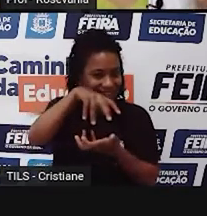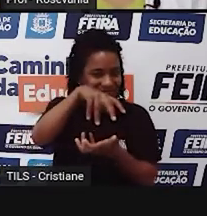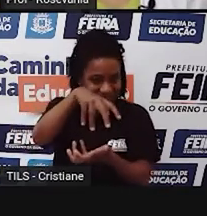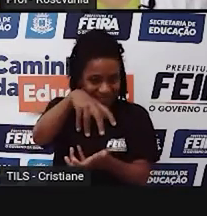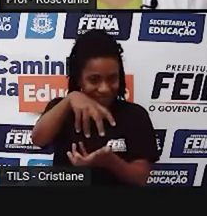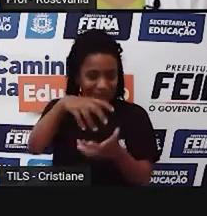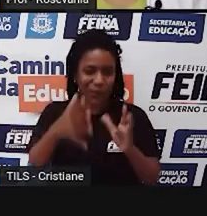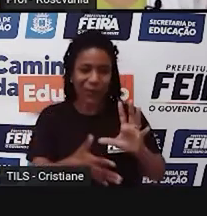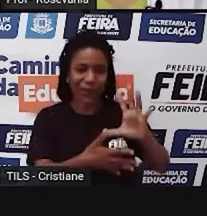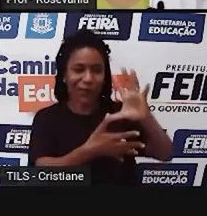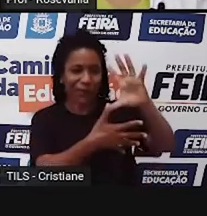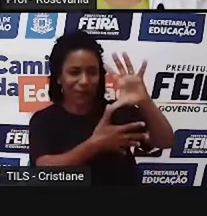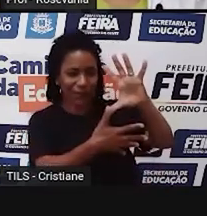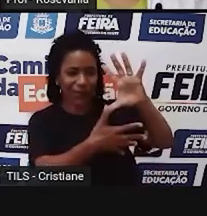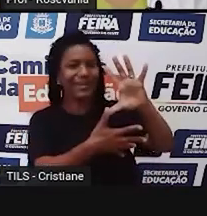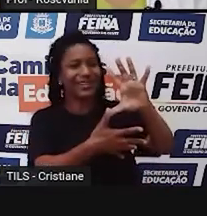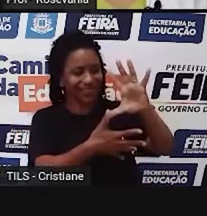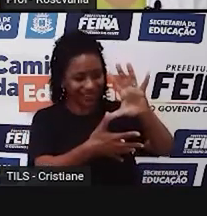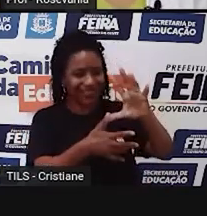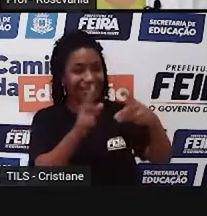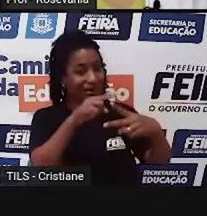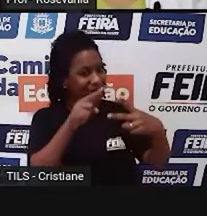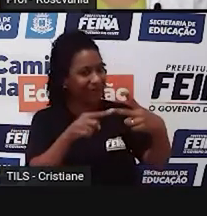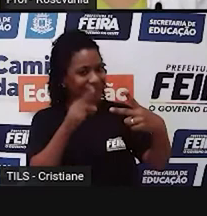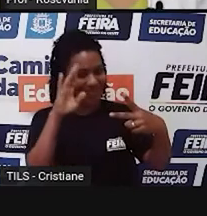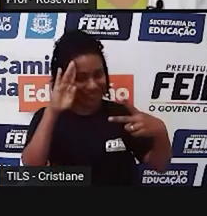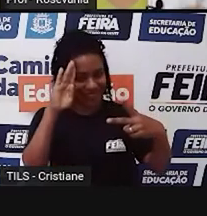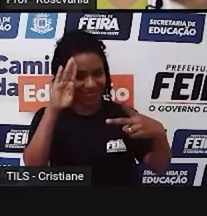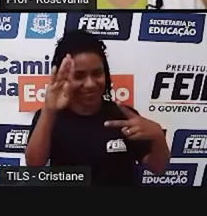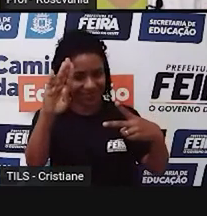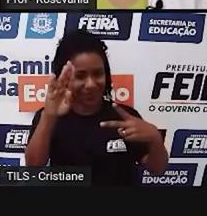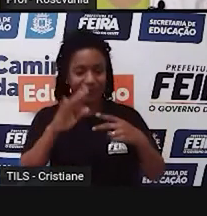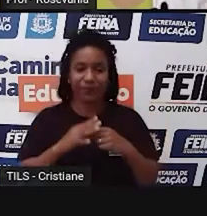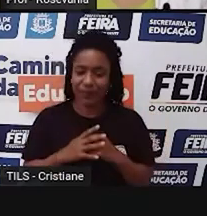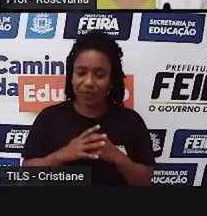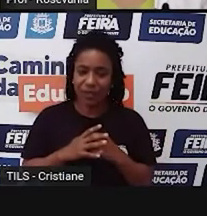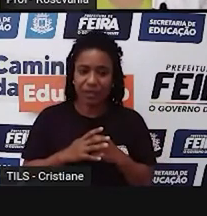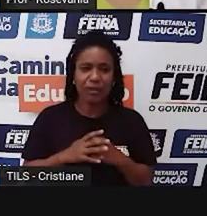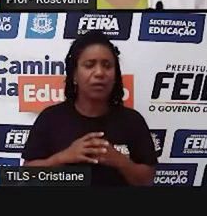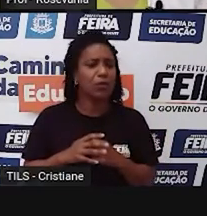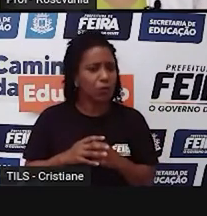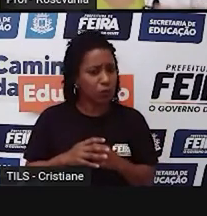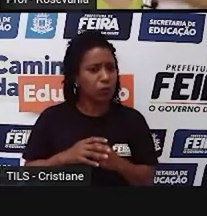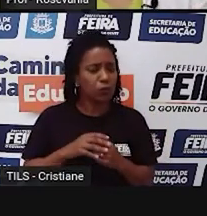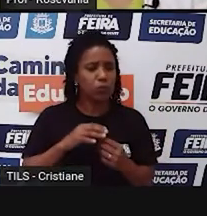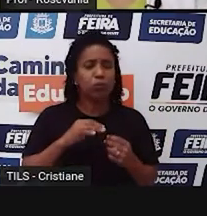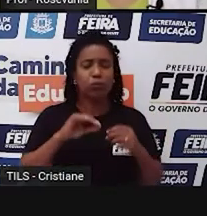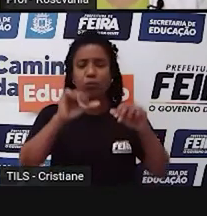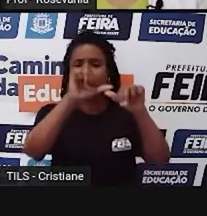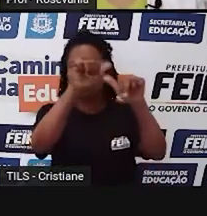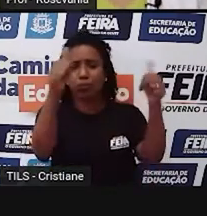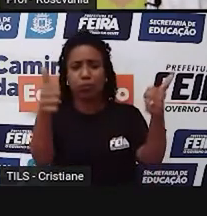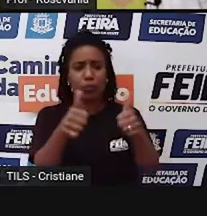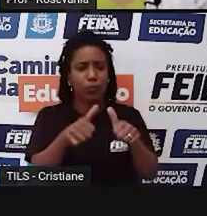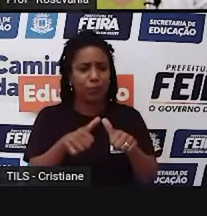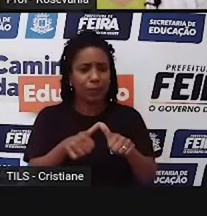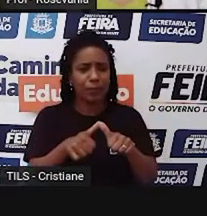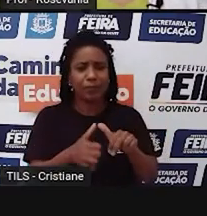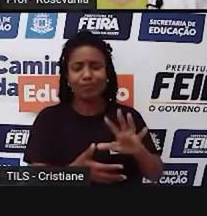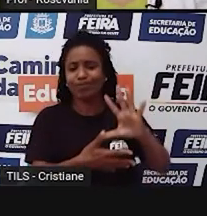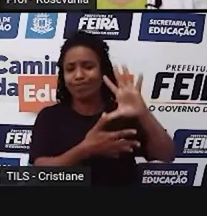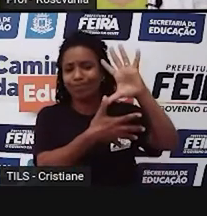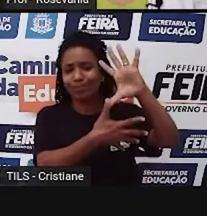mapa, é o globo, a gente está lá. Então, o que é o mapa? É uma representação gráfica, ou seja, né, é um